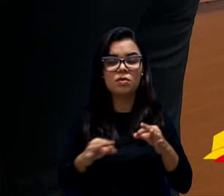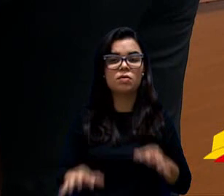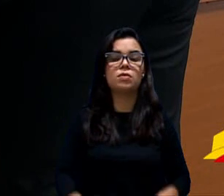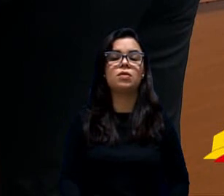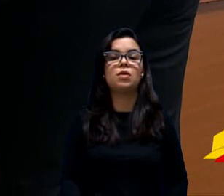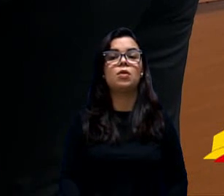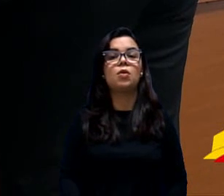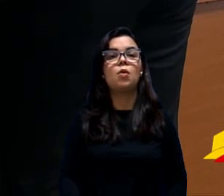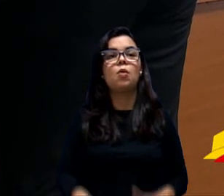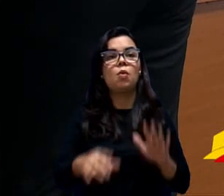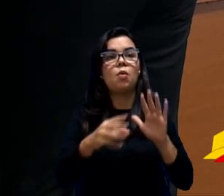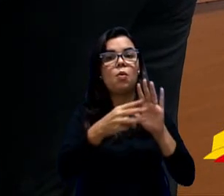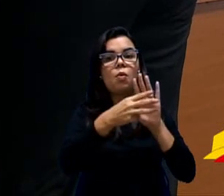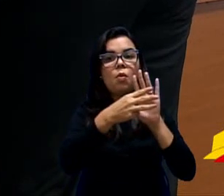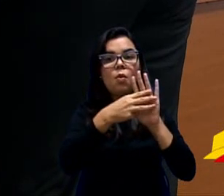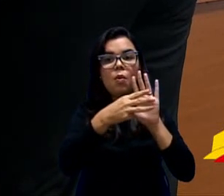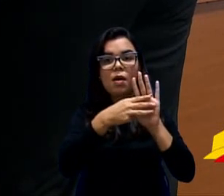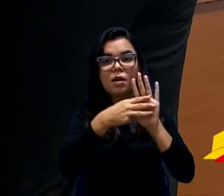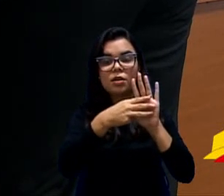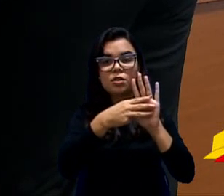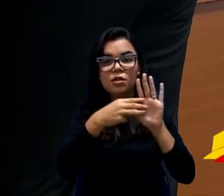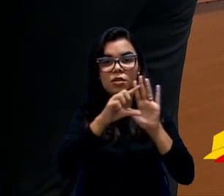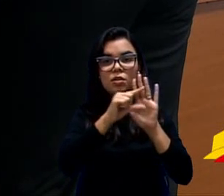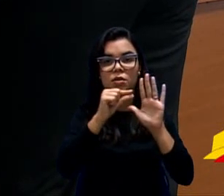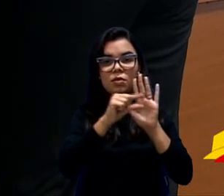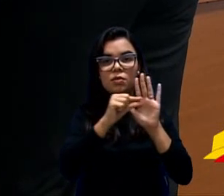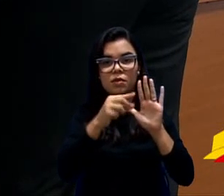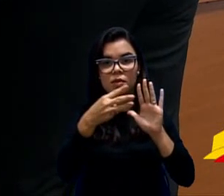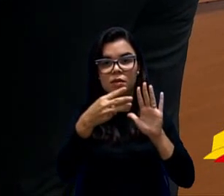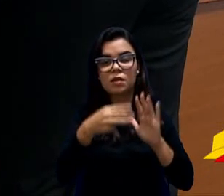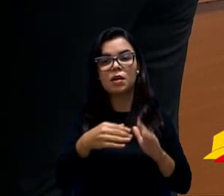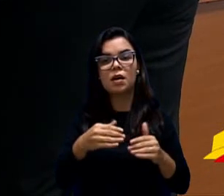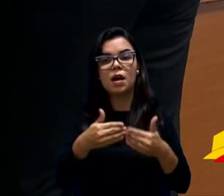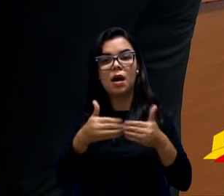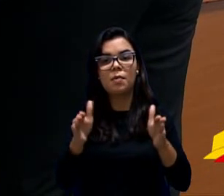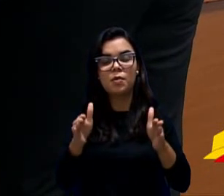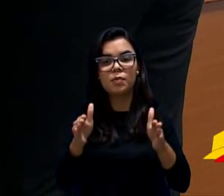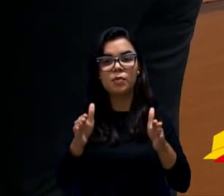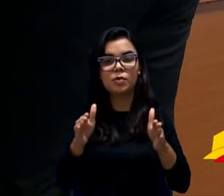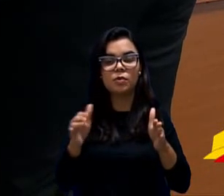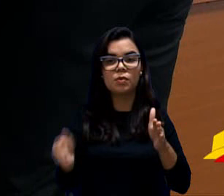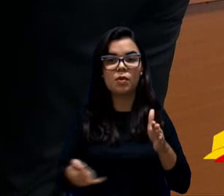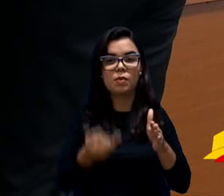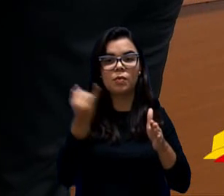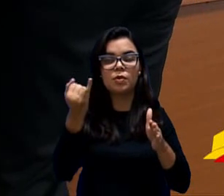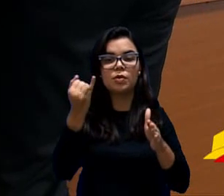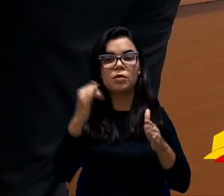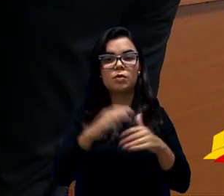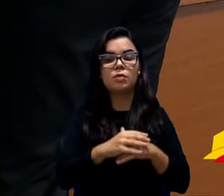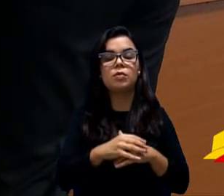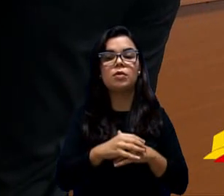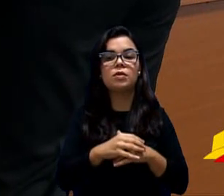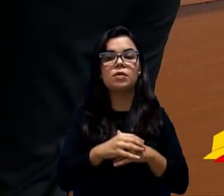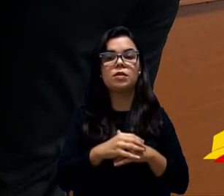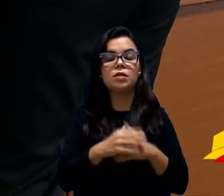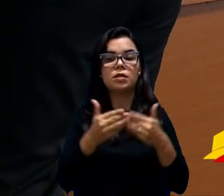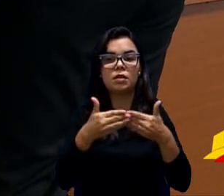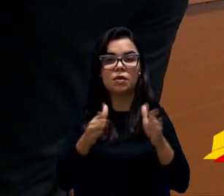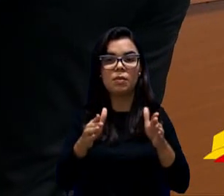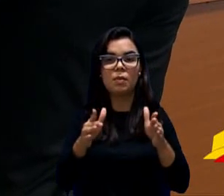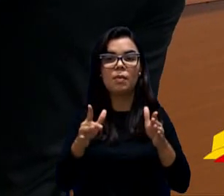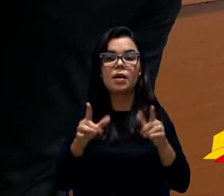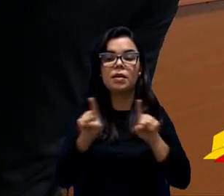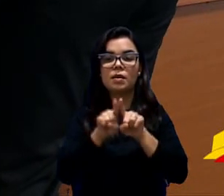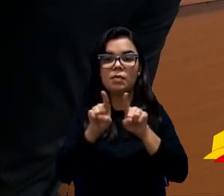abre a oportunidade de janela já imediatamente de 60 dias para que os dependentes possam